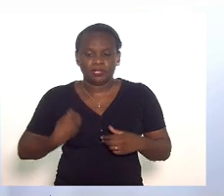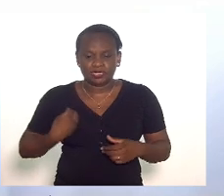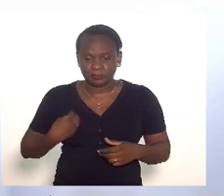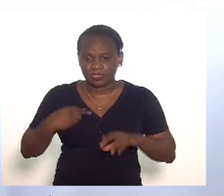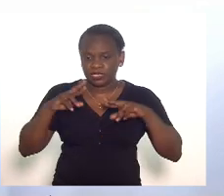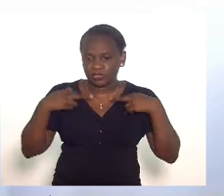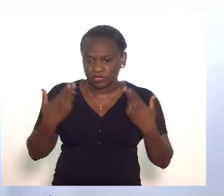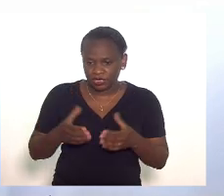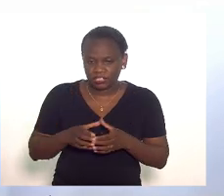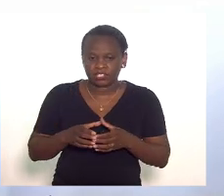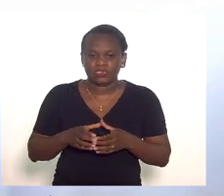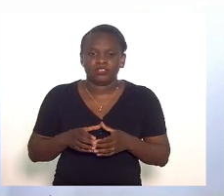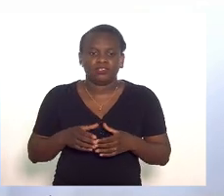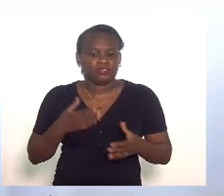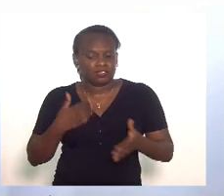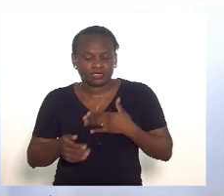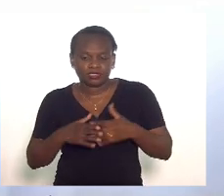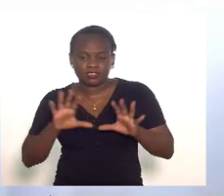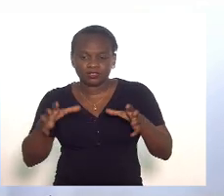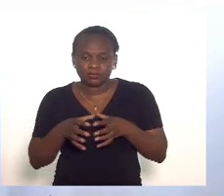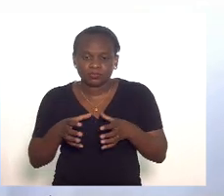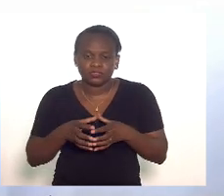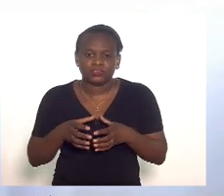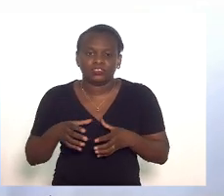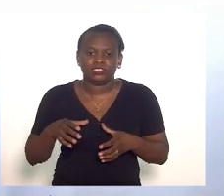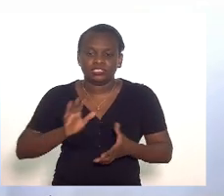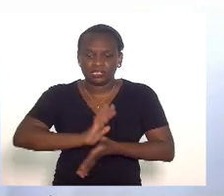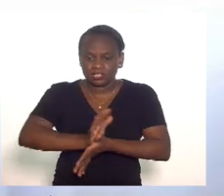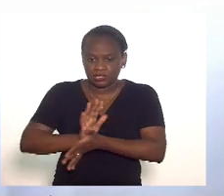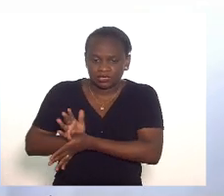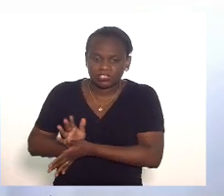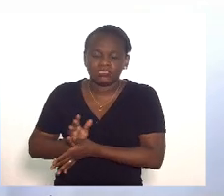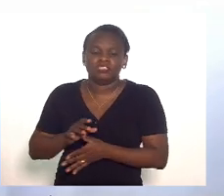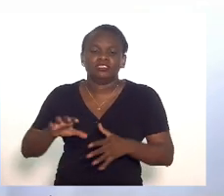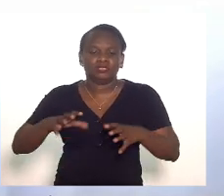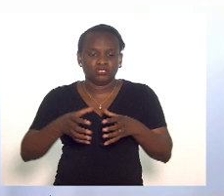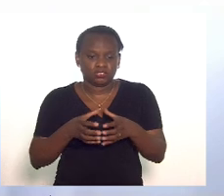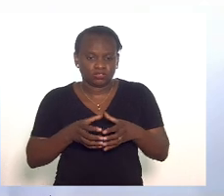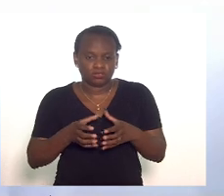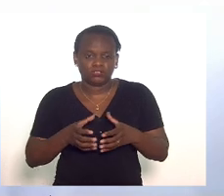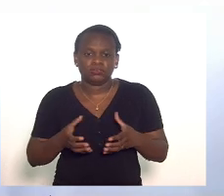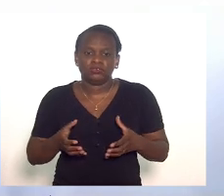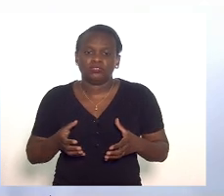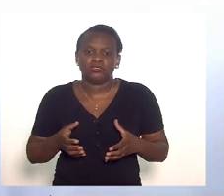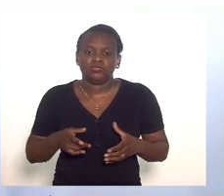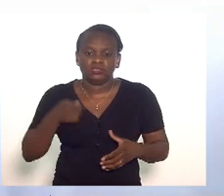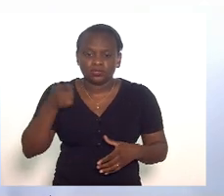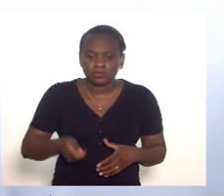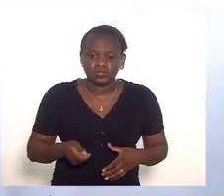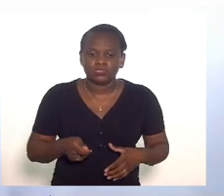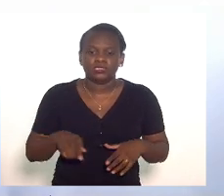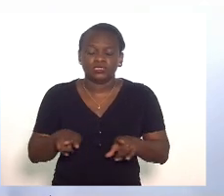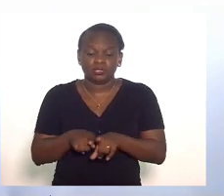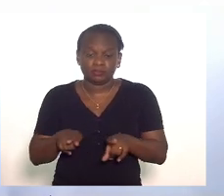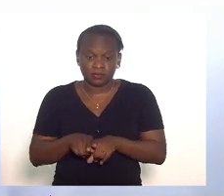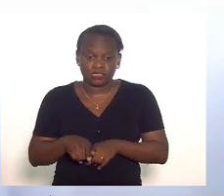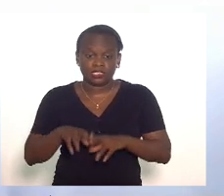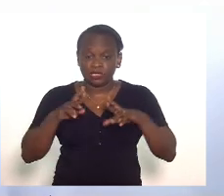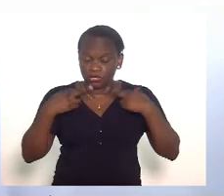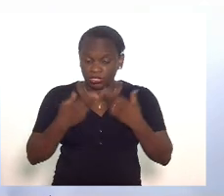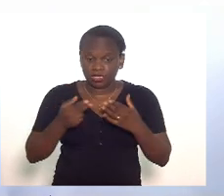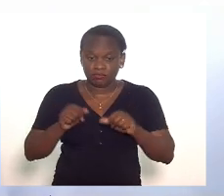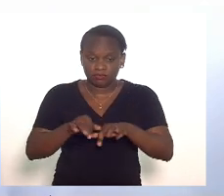das reuniões seja da comissão de discriminação da comissão do Cumpra-se e aquela audiência